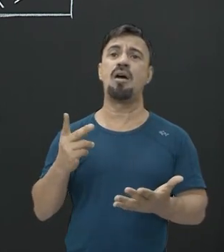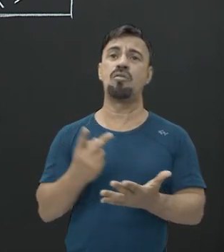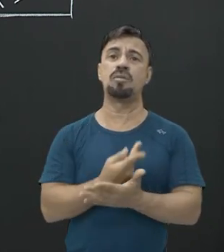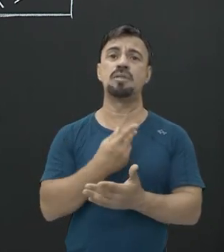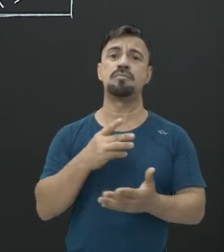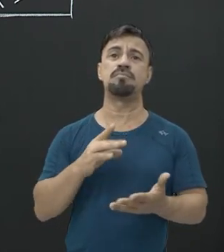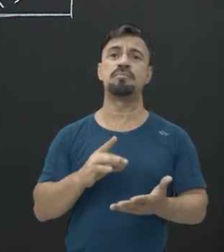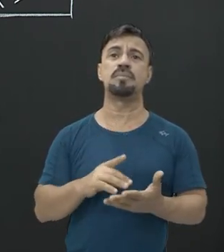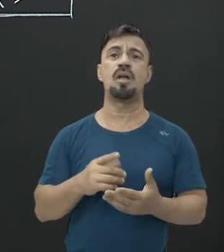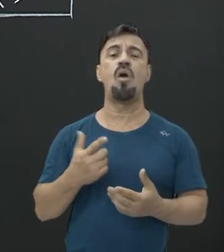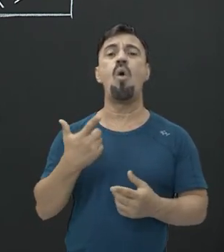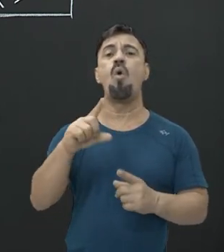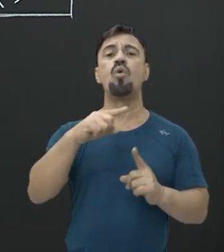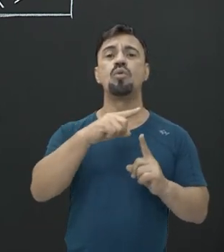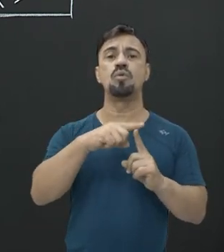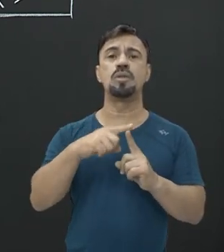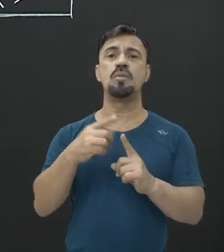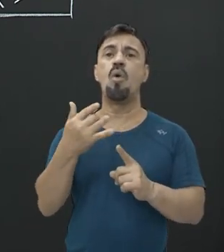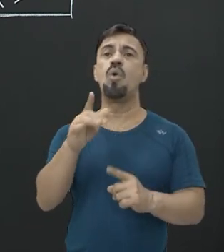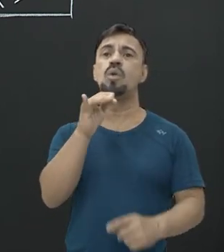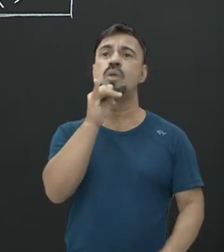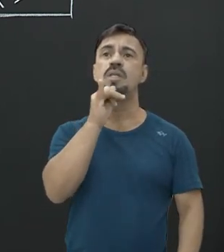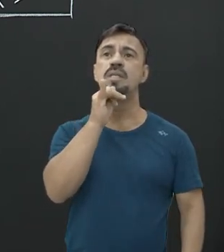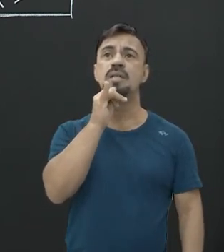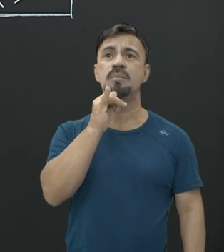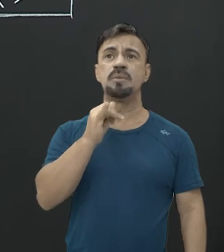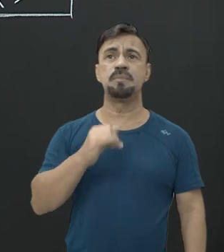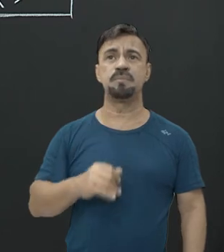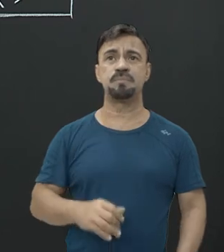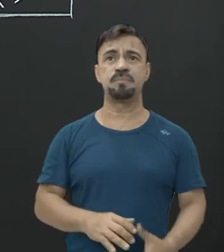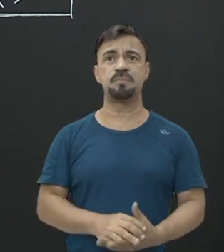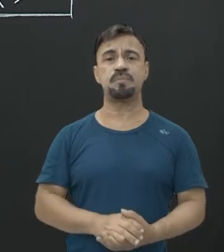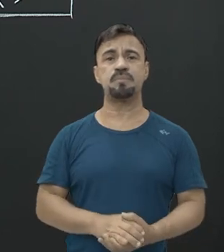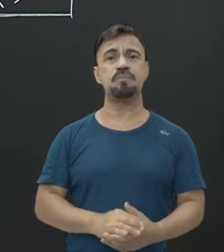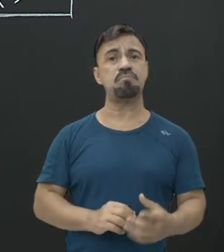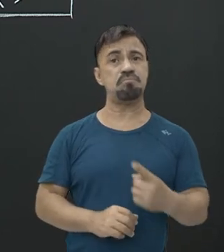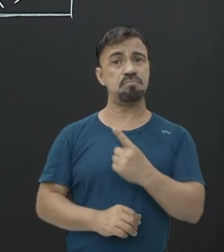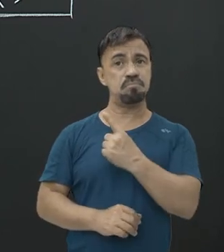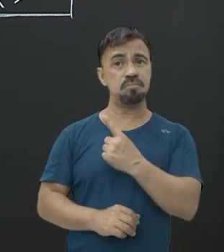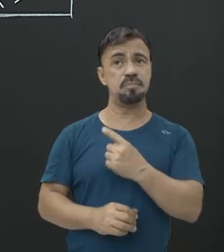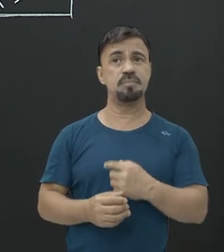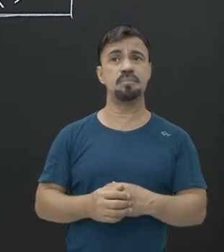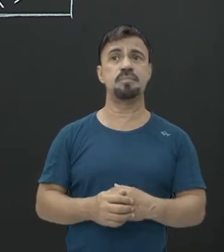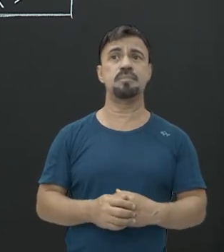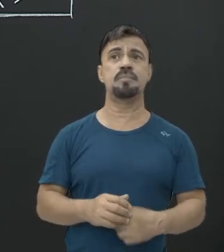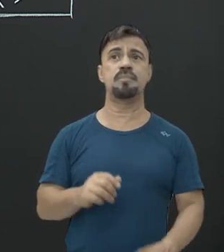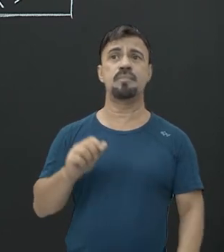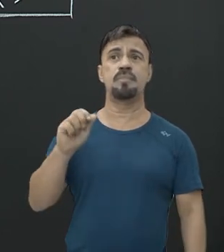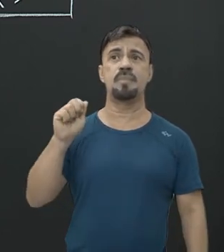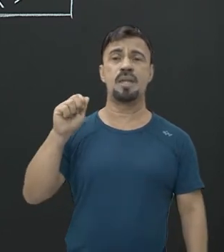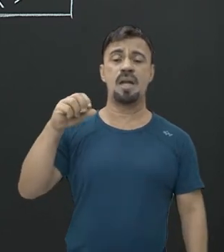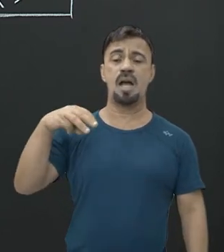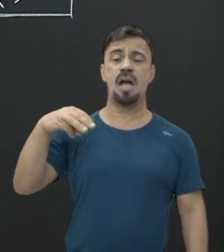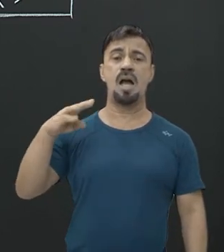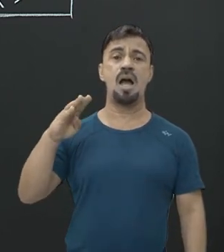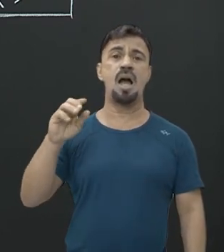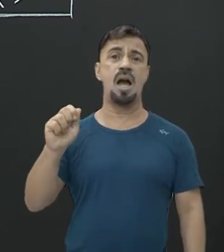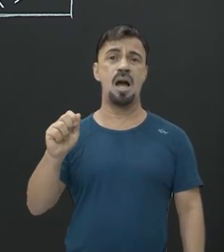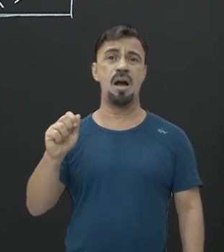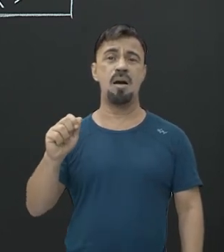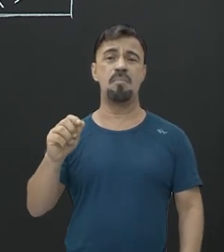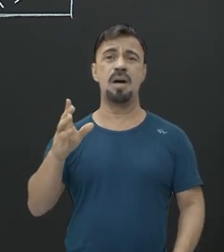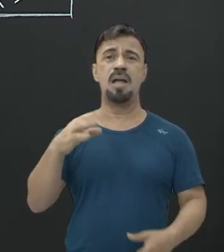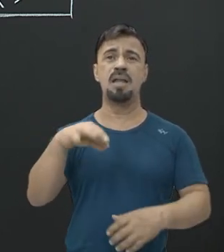a... Deixa eu te mostrar aqui um outro exemplo de conservação total. Olha aqui. Ambar. Tem vários insetos